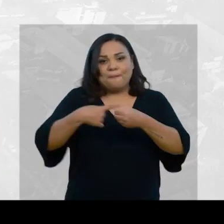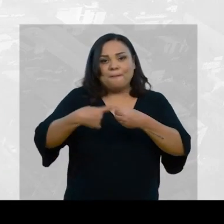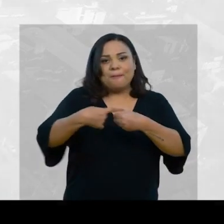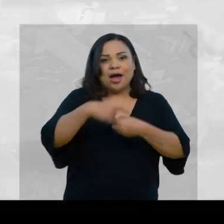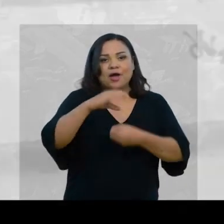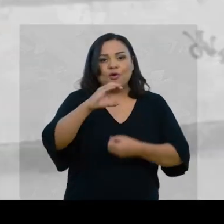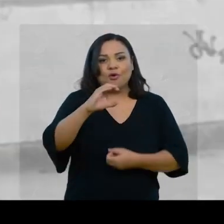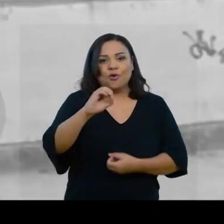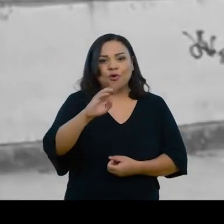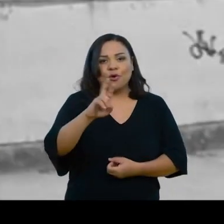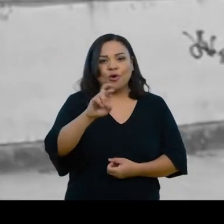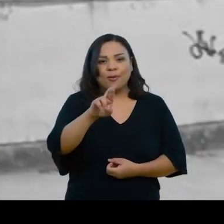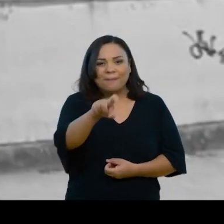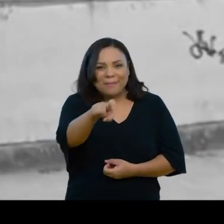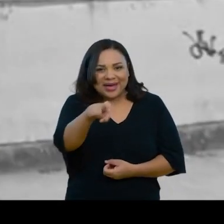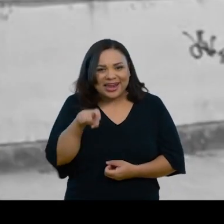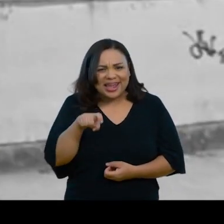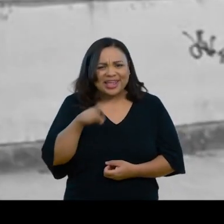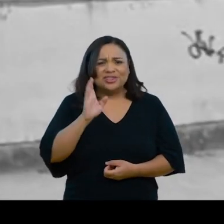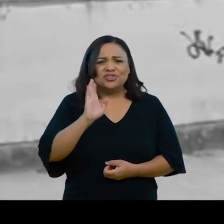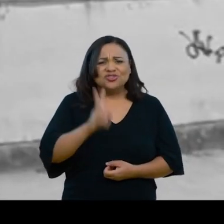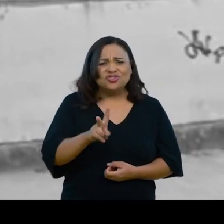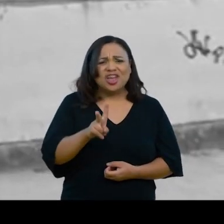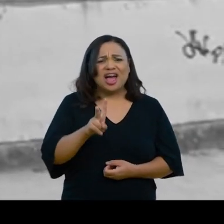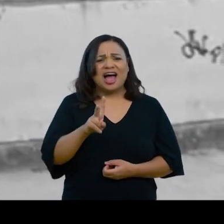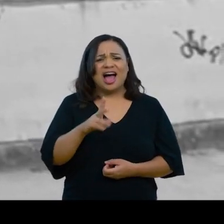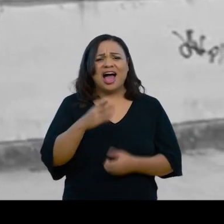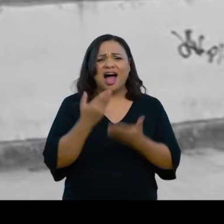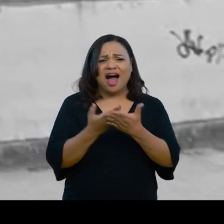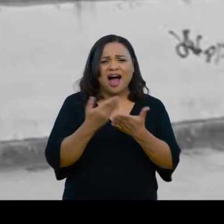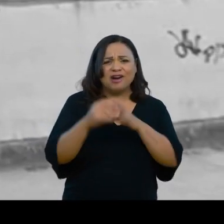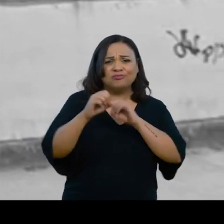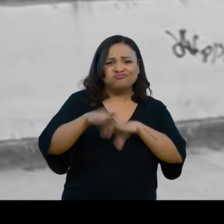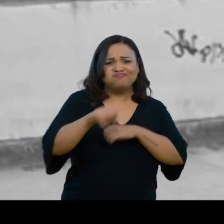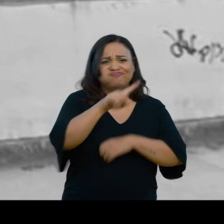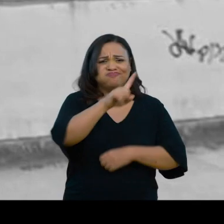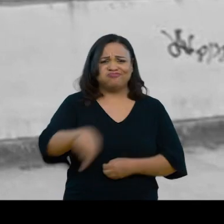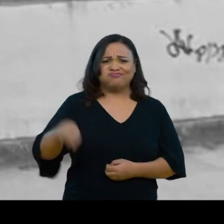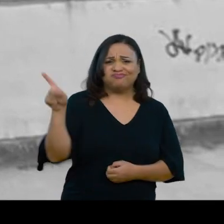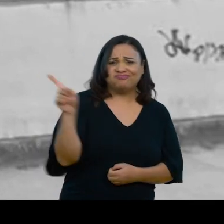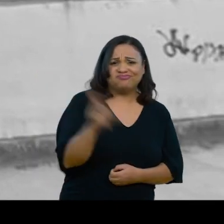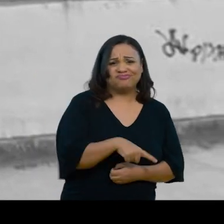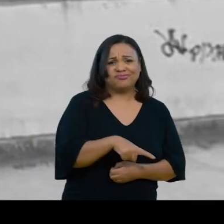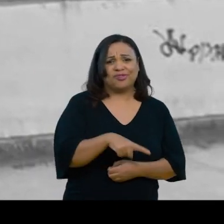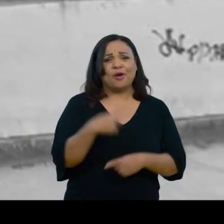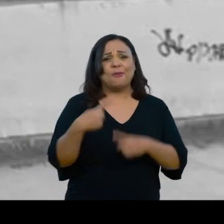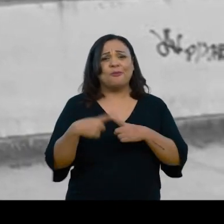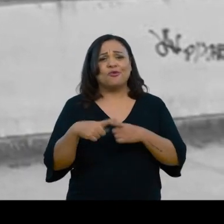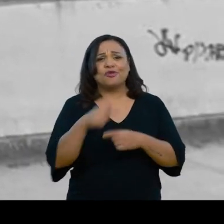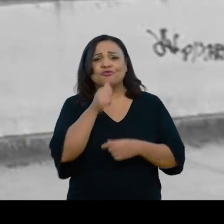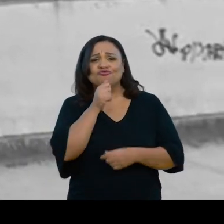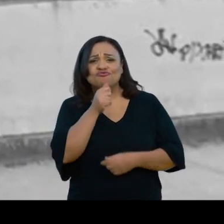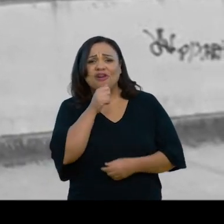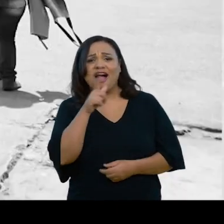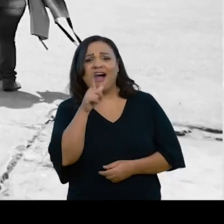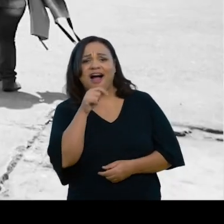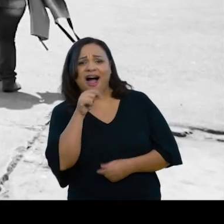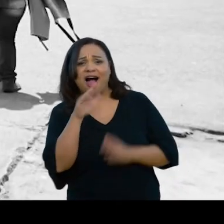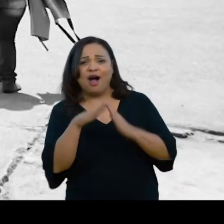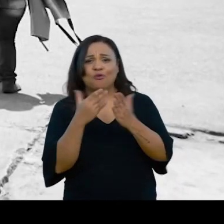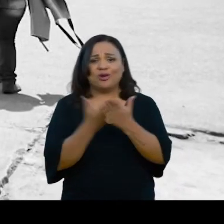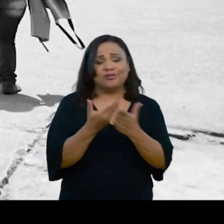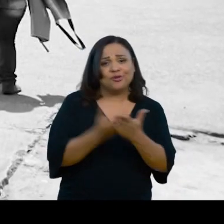Cobrex e cansei de ver as minhas aulas sendo canceladas. Ora por falta de água na escola,